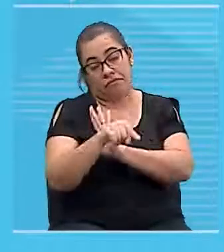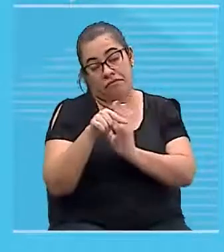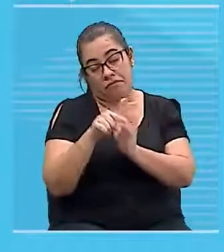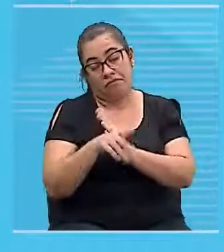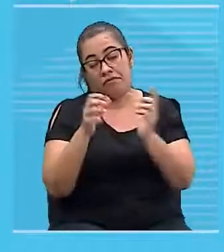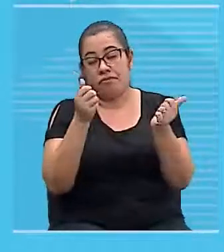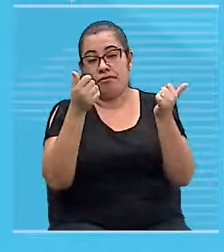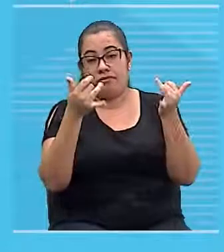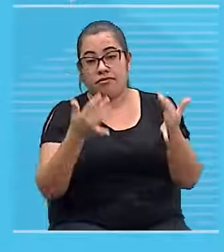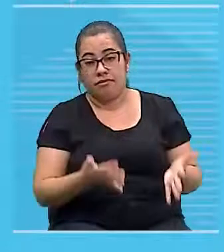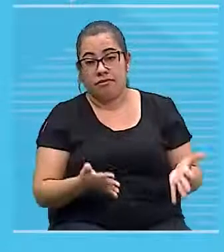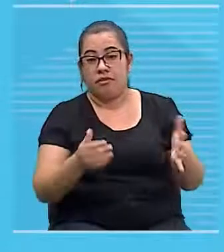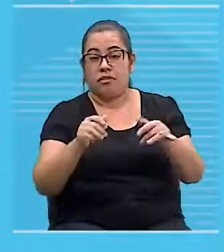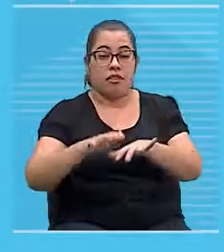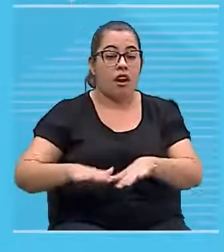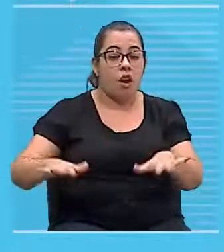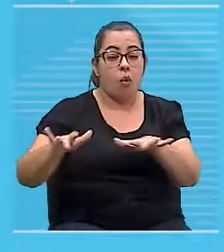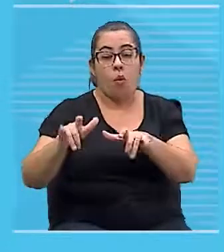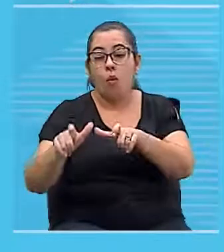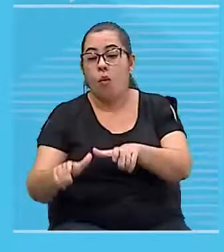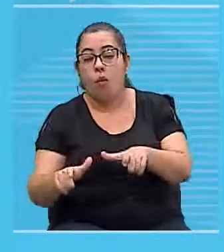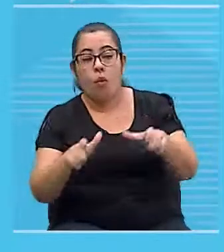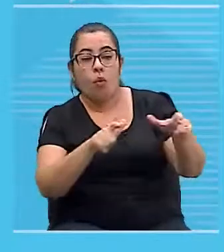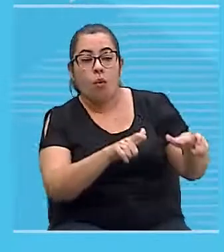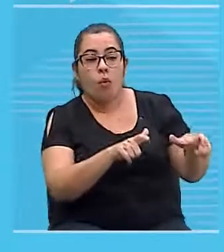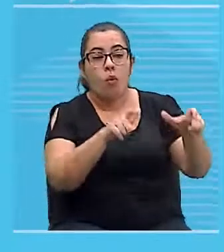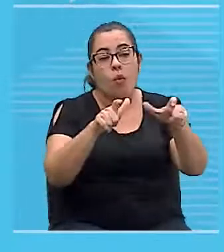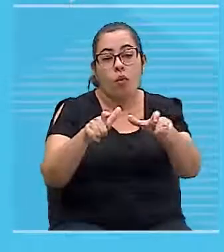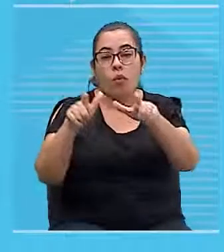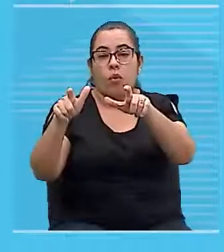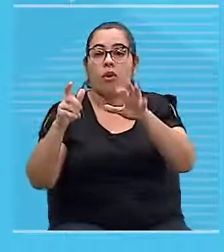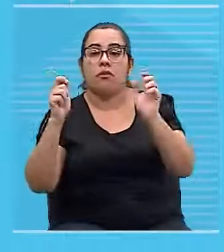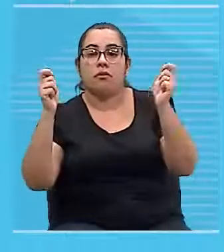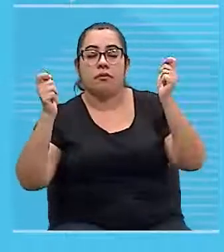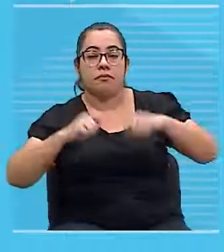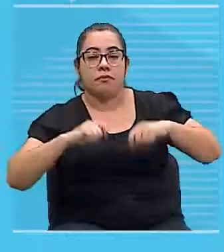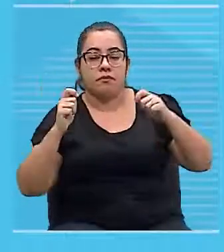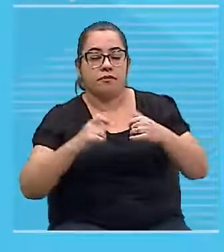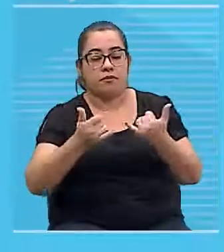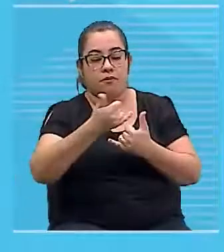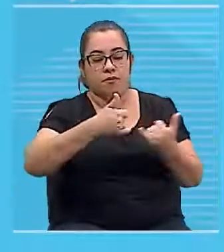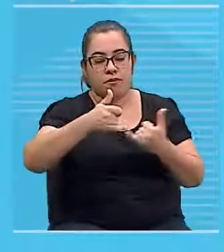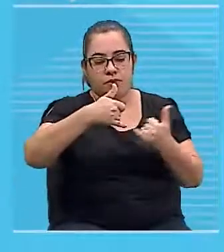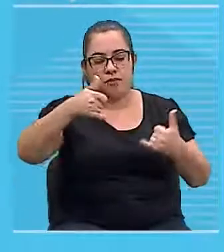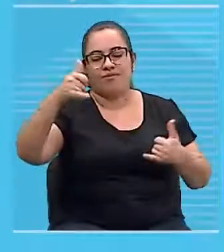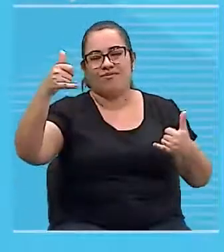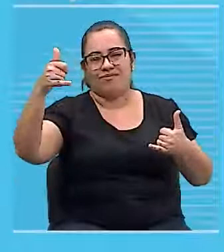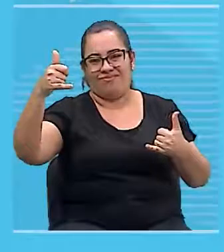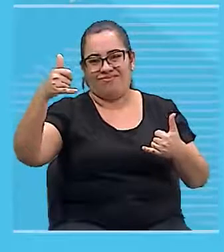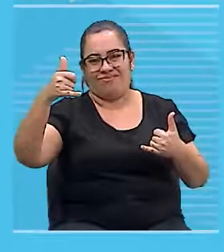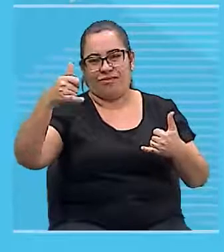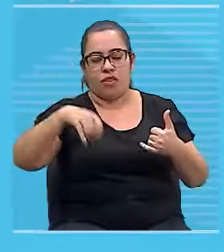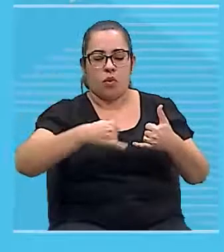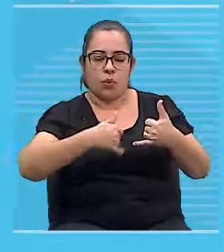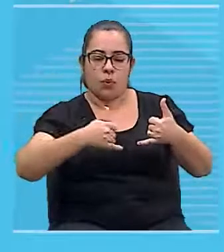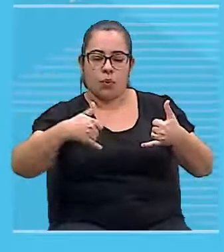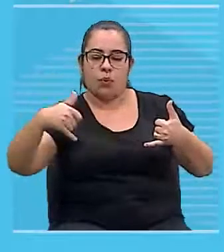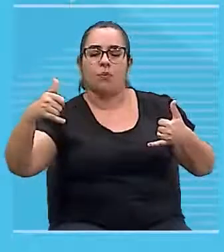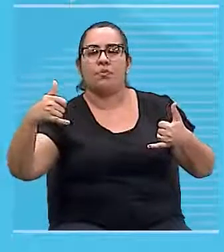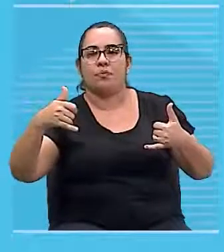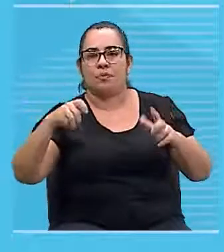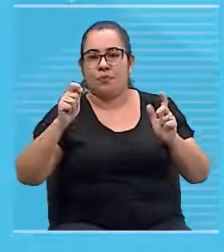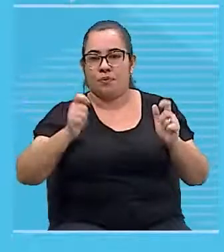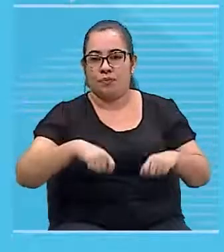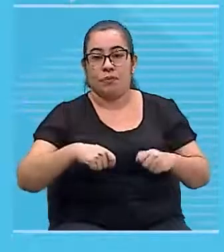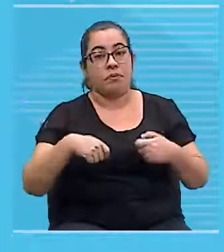qual é a região, o lugar que eu inseri o fio condutor. E aí, ela tem que dar o valor